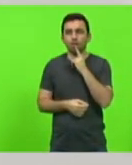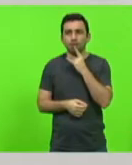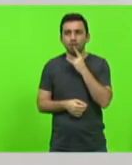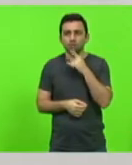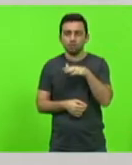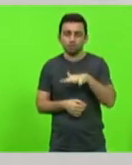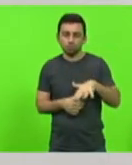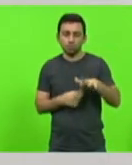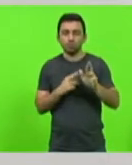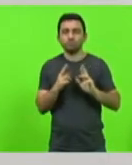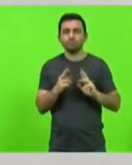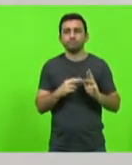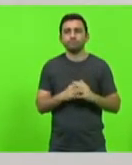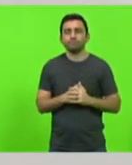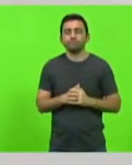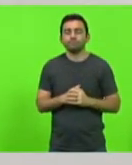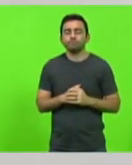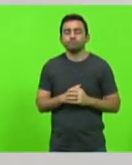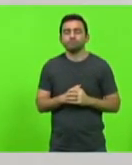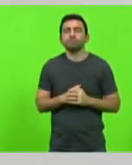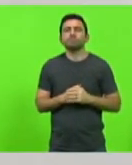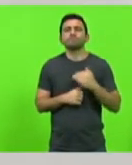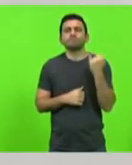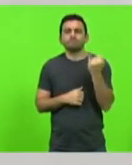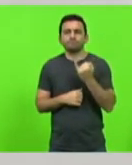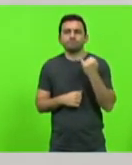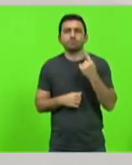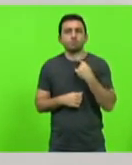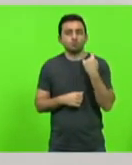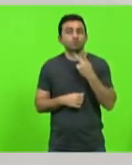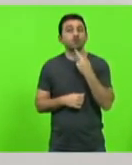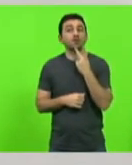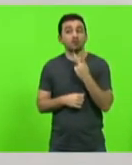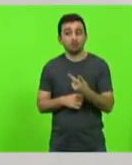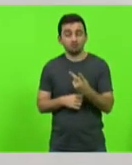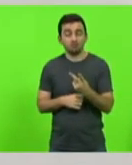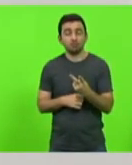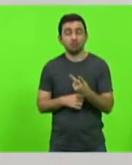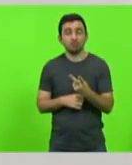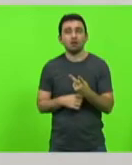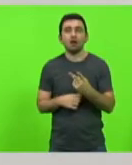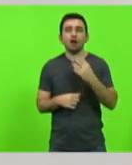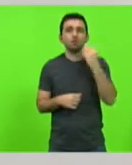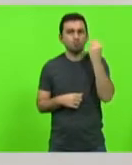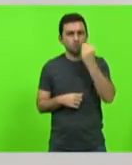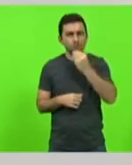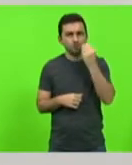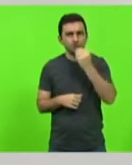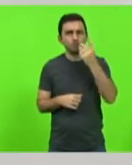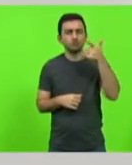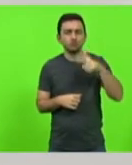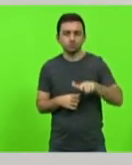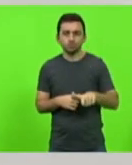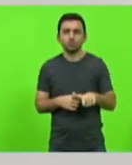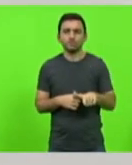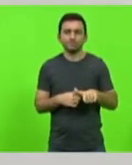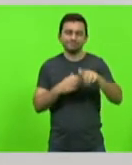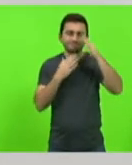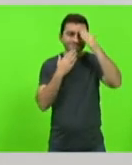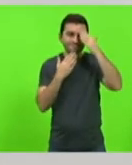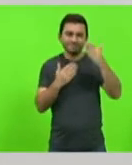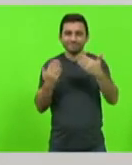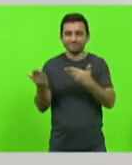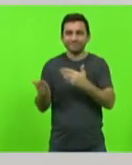públicas. É importante que nós falemos isso aqui, aproveitando novamente a oportunidade e agradecendo ao